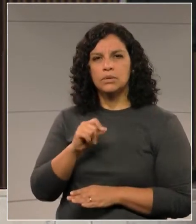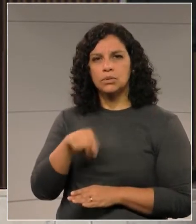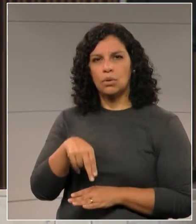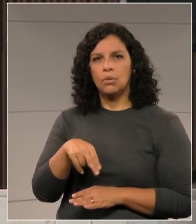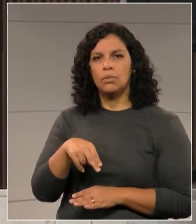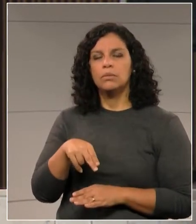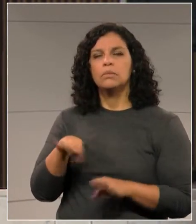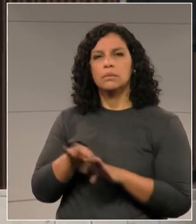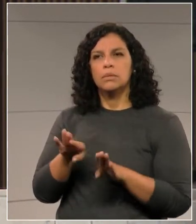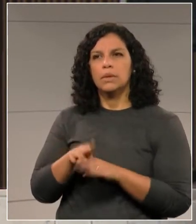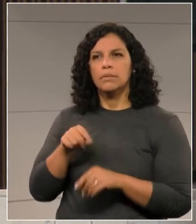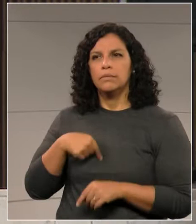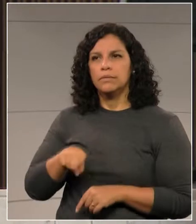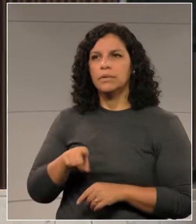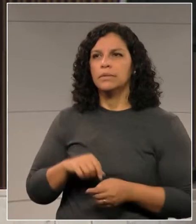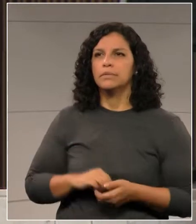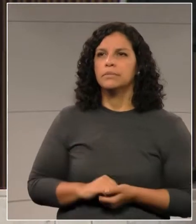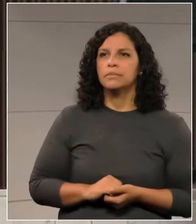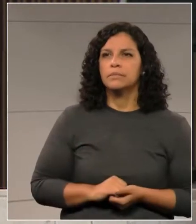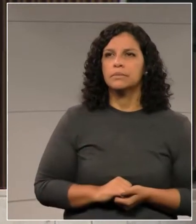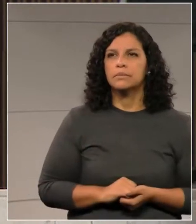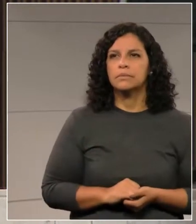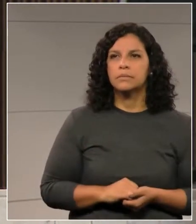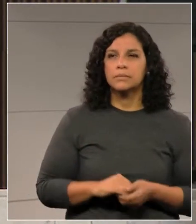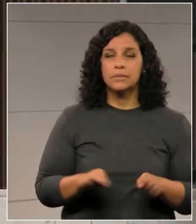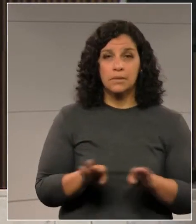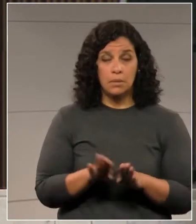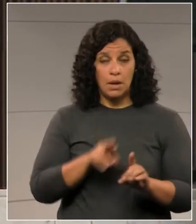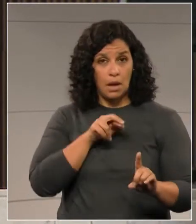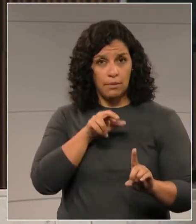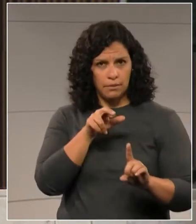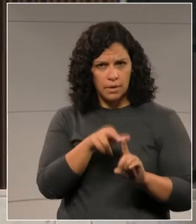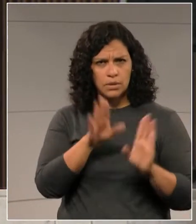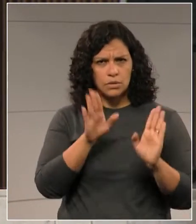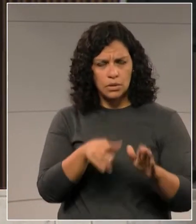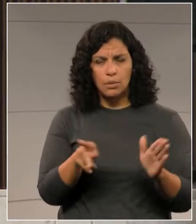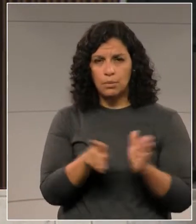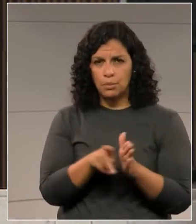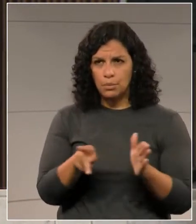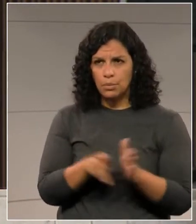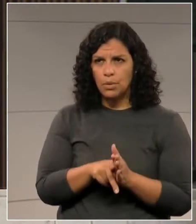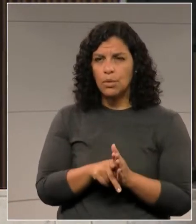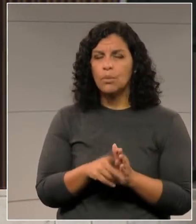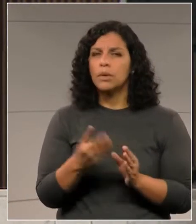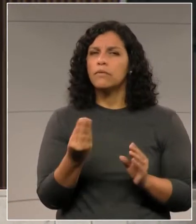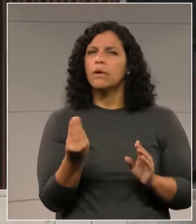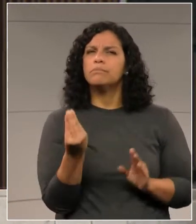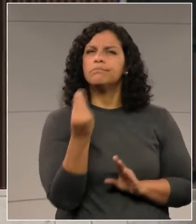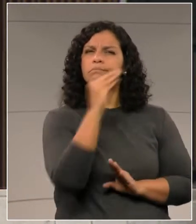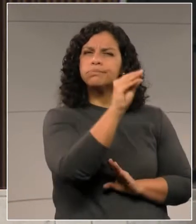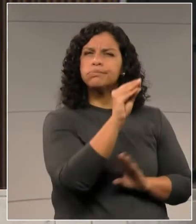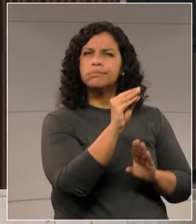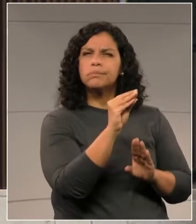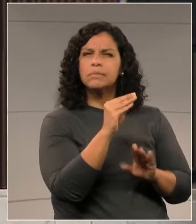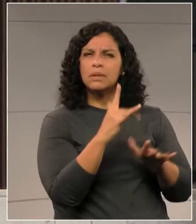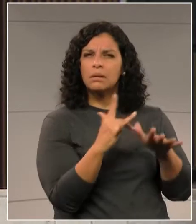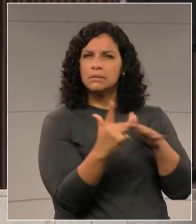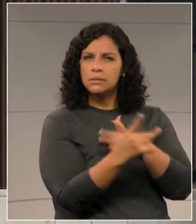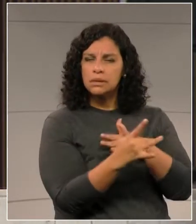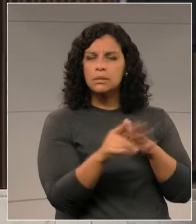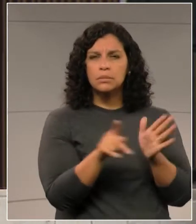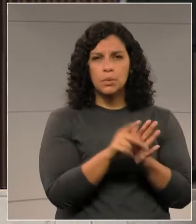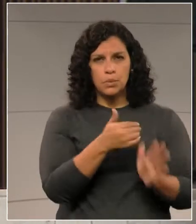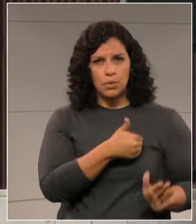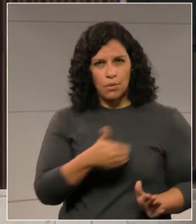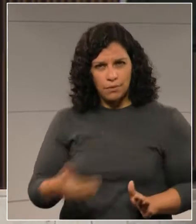Obrigado. A um post colocado hoje pelo governador ou pela sua assessoria, mas,